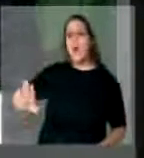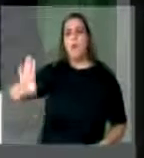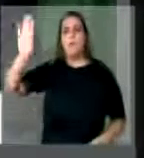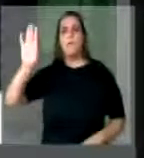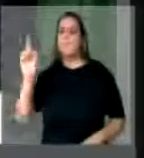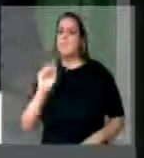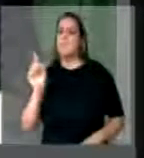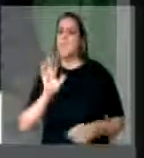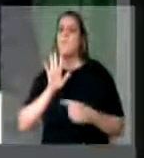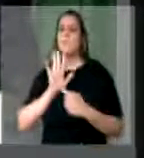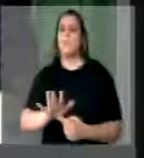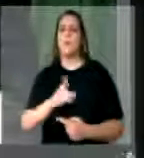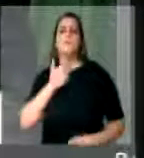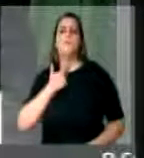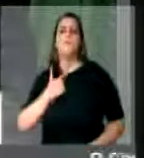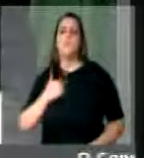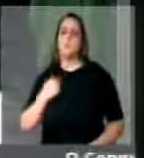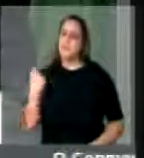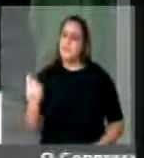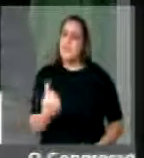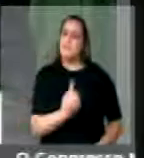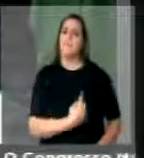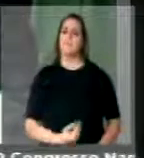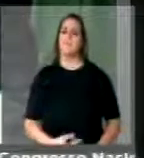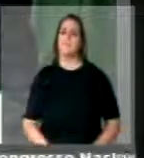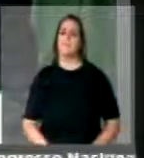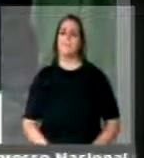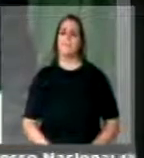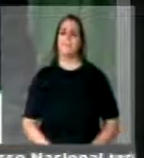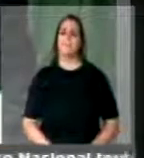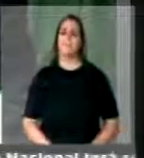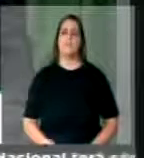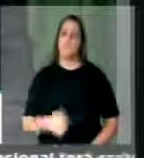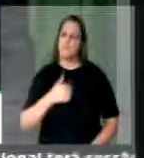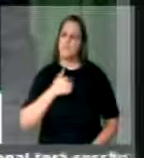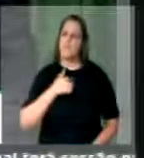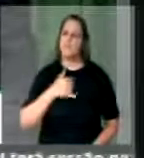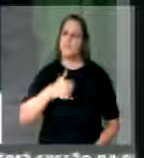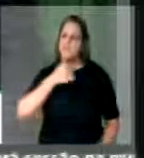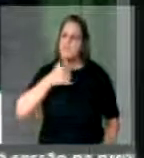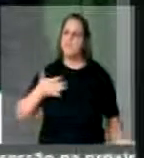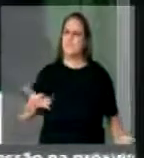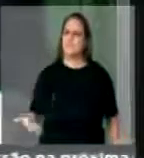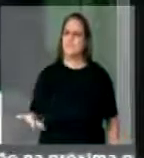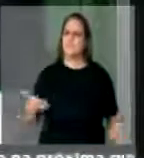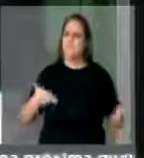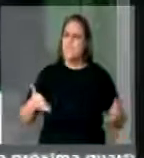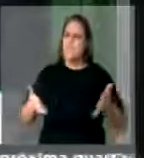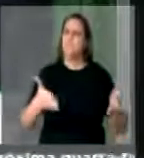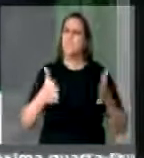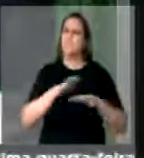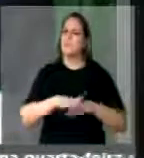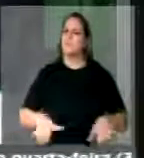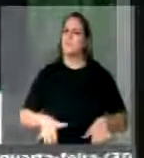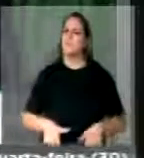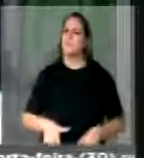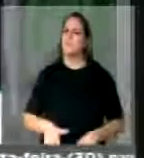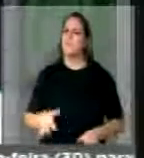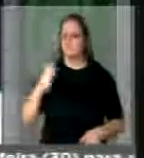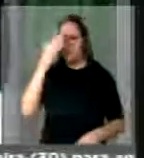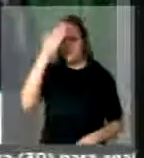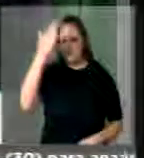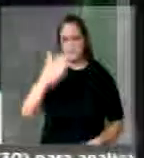um de nós. Portanto, senhor presidente, eu venho aqui para dizer isso. Eu só lamento que o caminho esteja sendo percorrido dessa maneira. É isso. Muito obrigado.